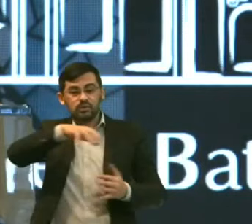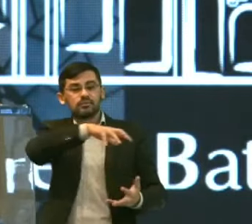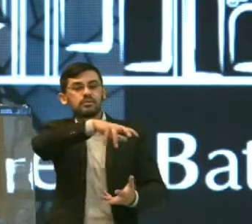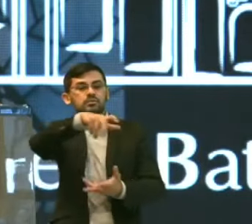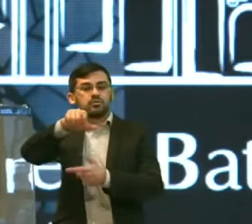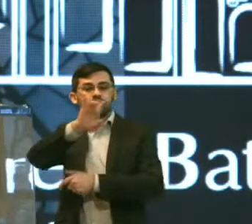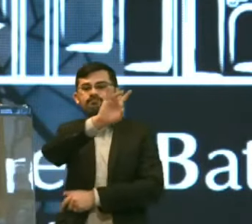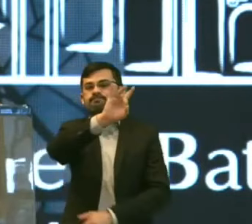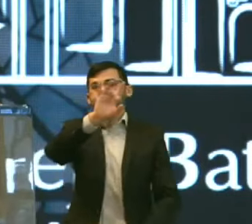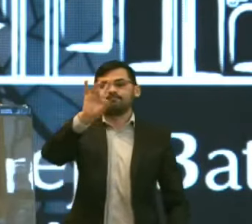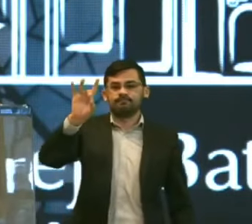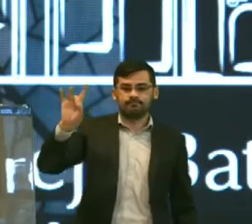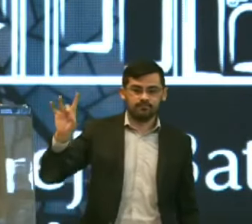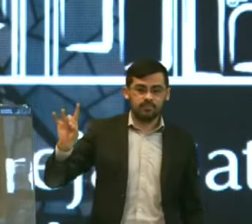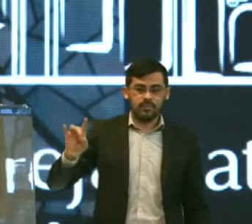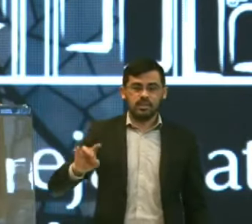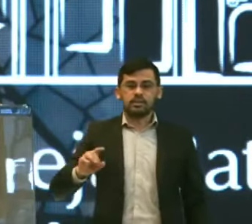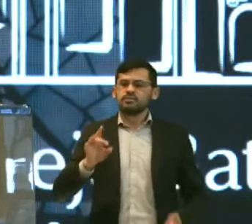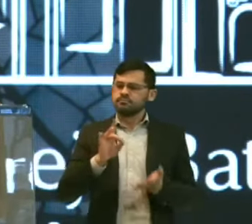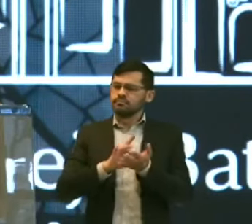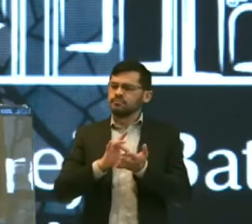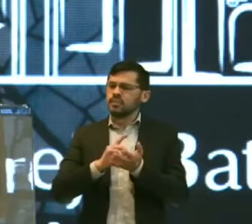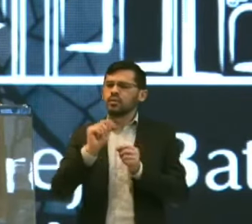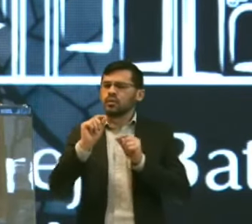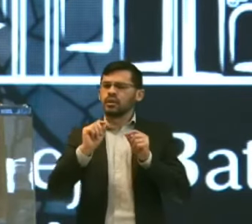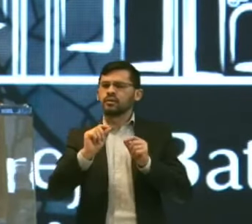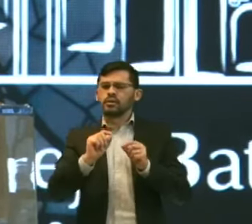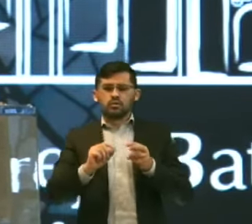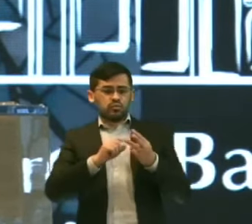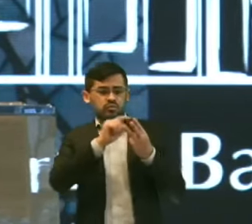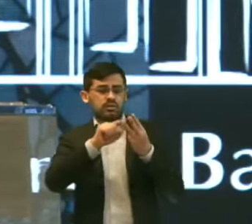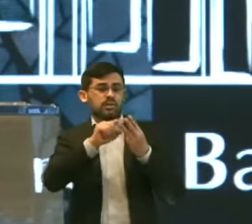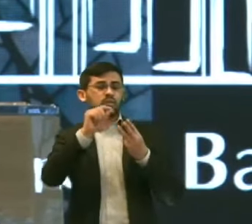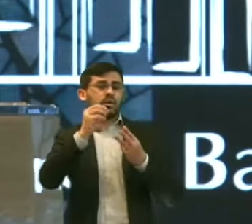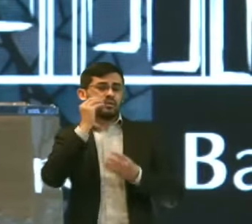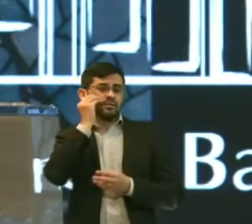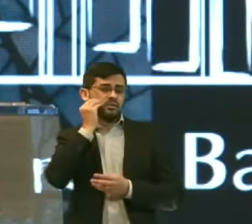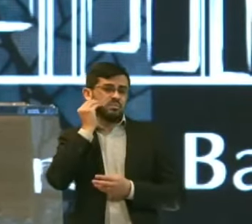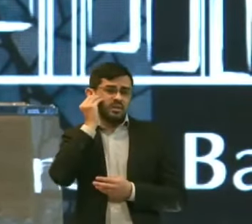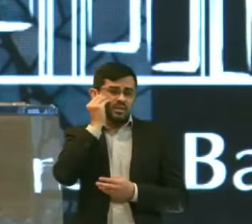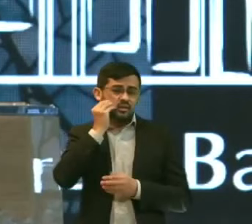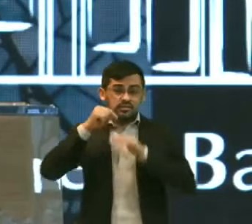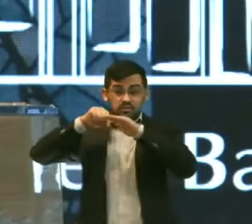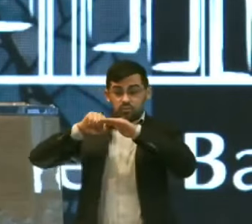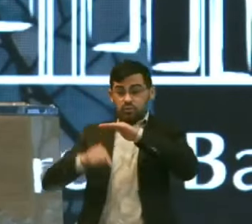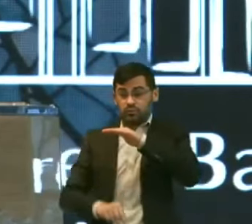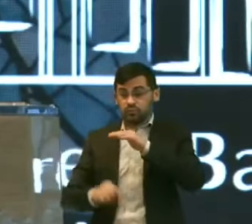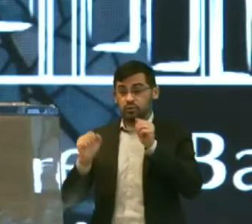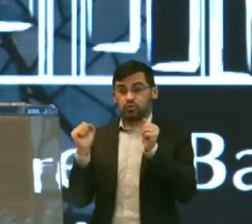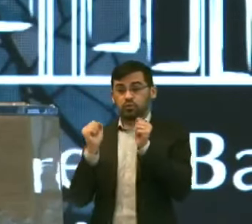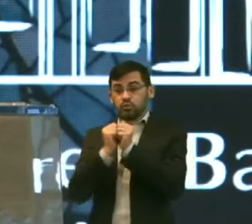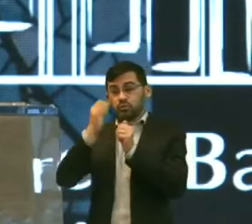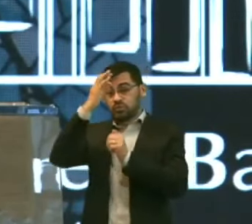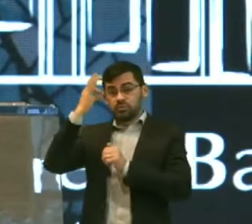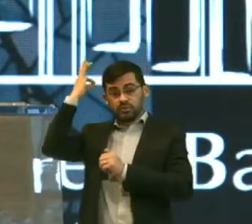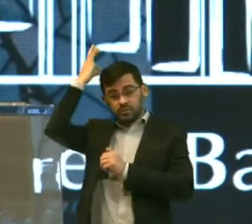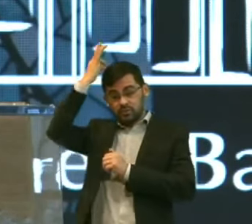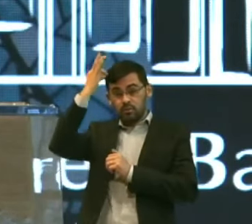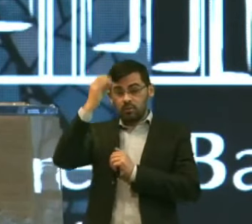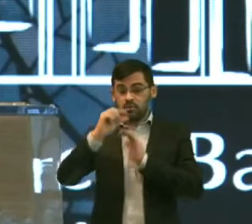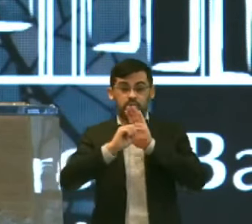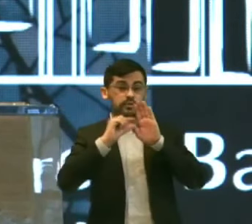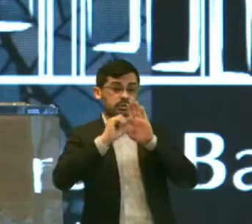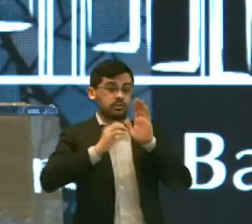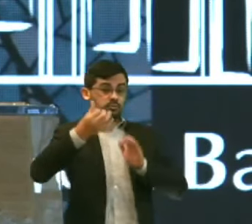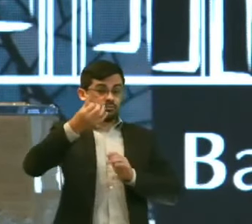A nós São experiências Profundas No poder De Deus E diz assim A Bíblia Verso